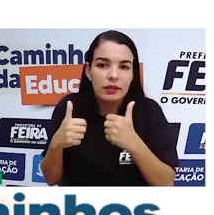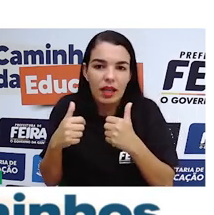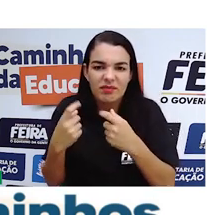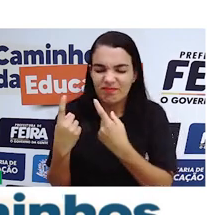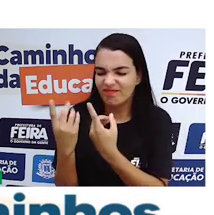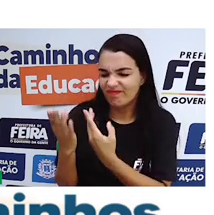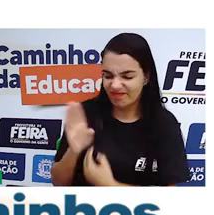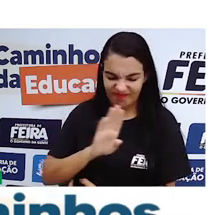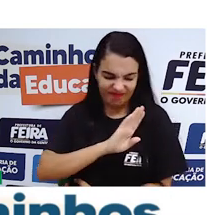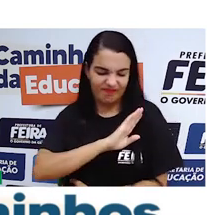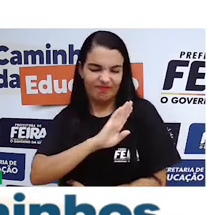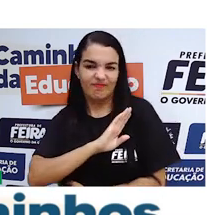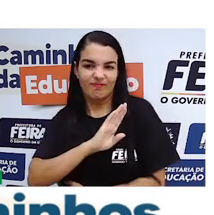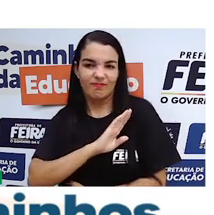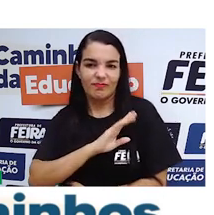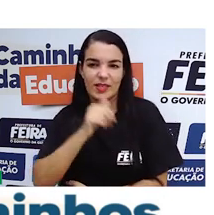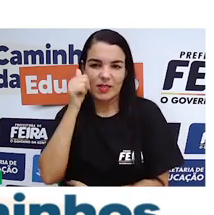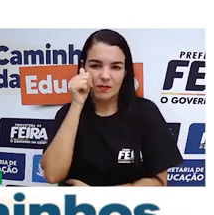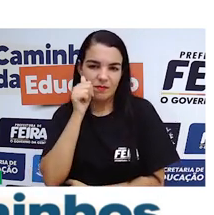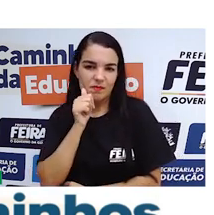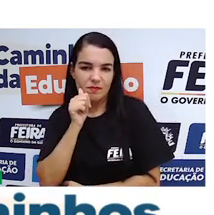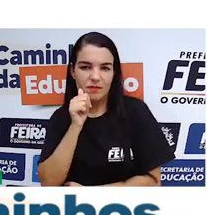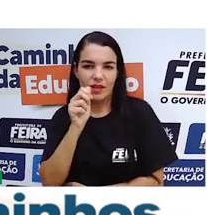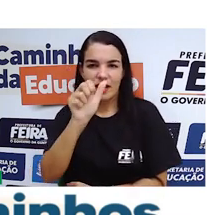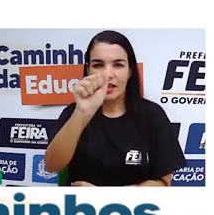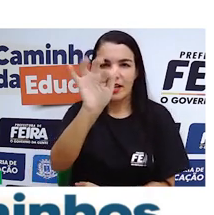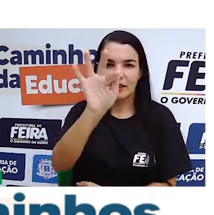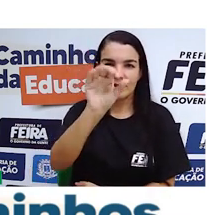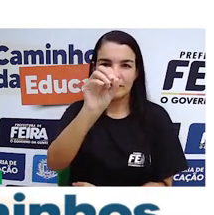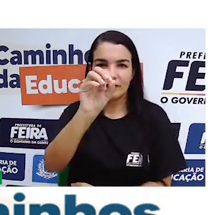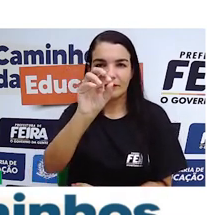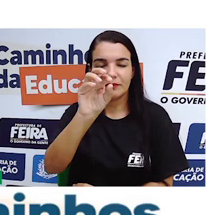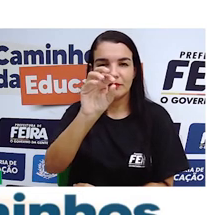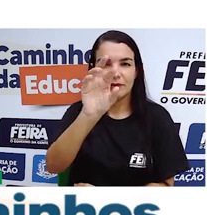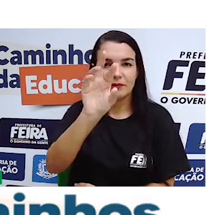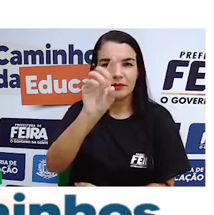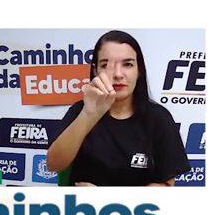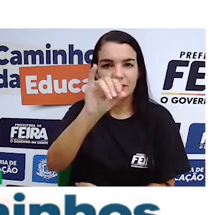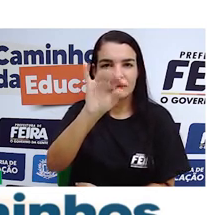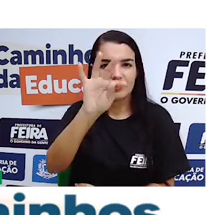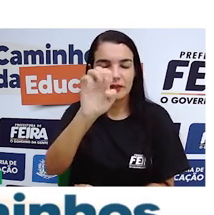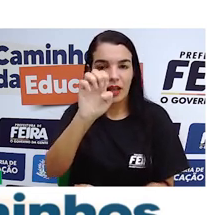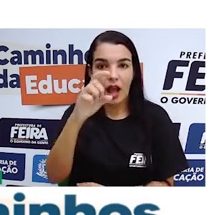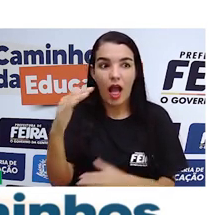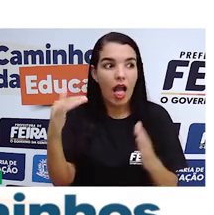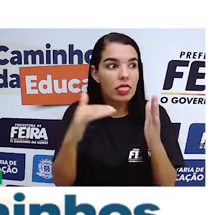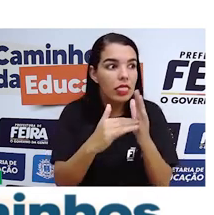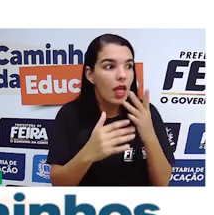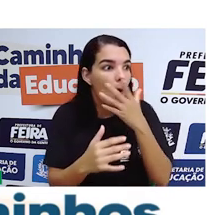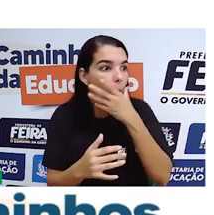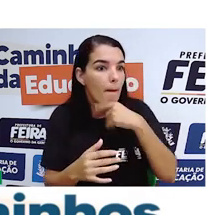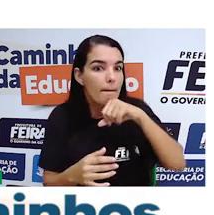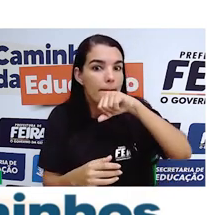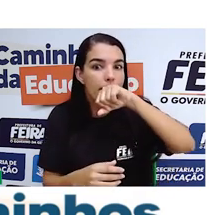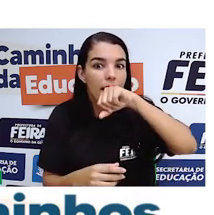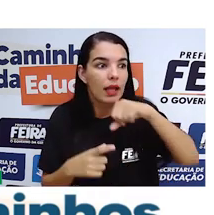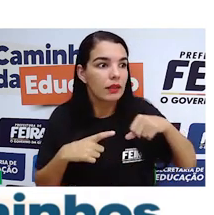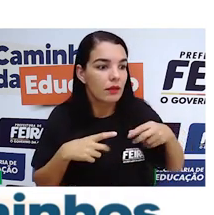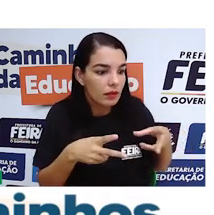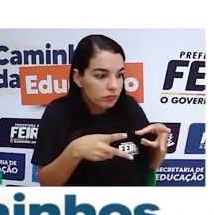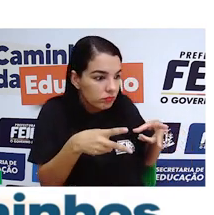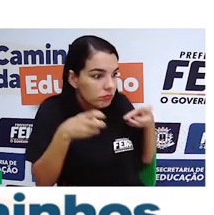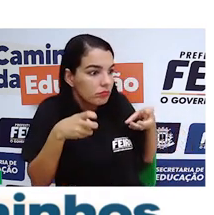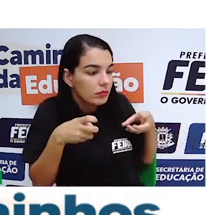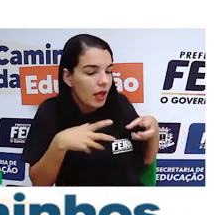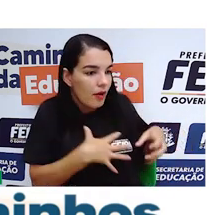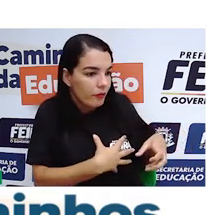a deusa do amor, por ser esta muito bela. Até Zeus, seu pai, se sentiu atraído por sua filha e conta-se que tiveram